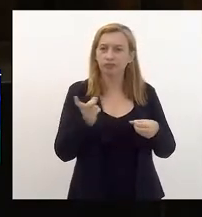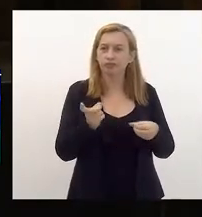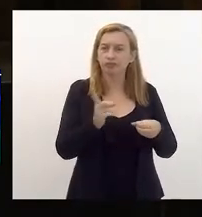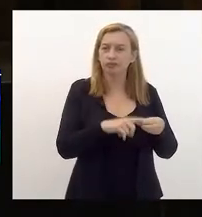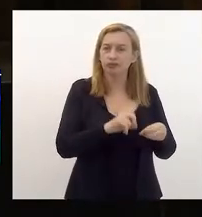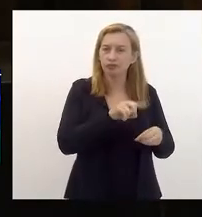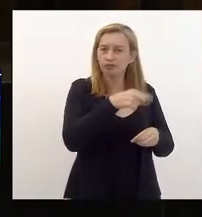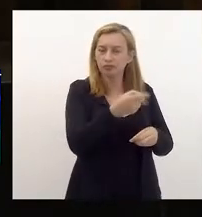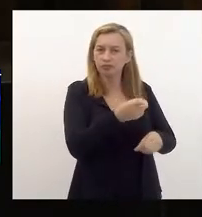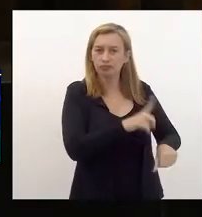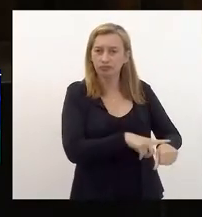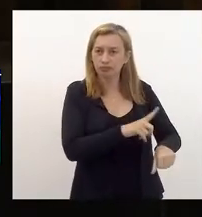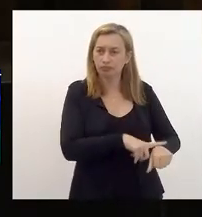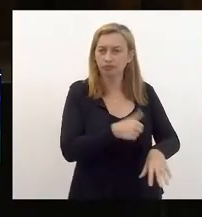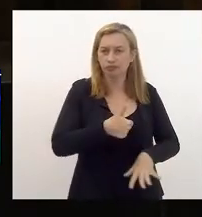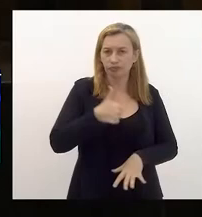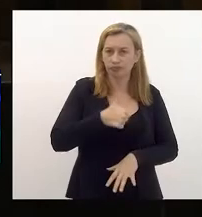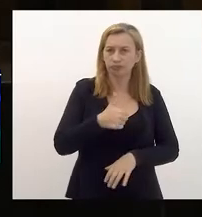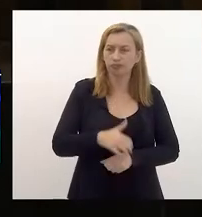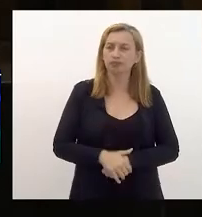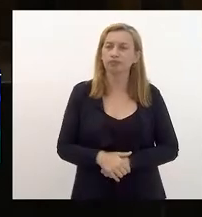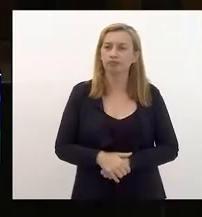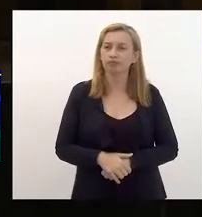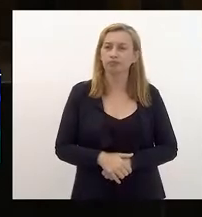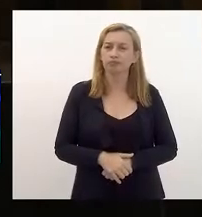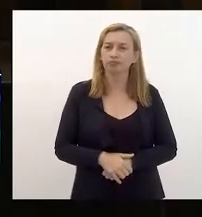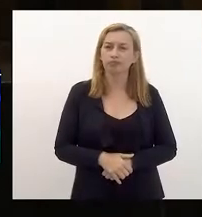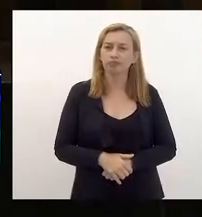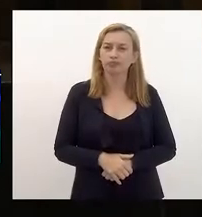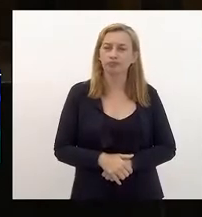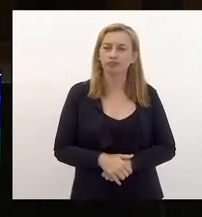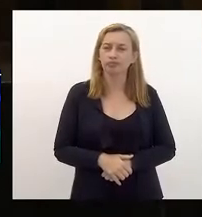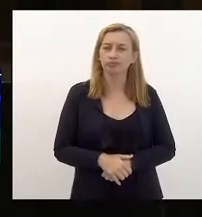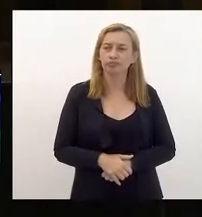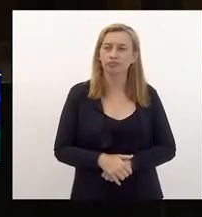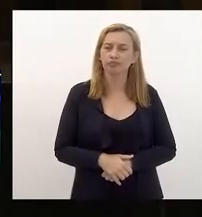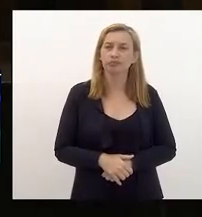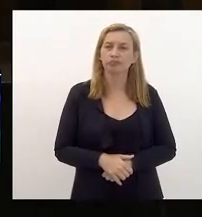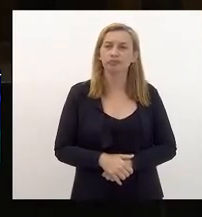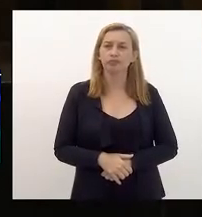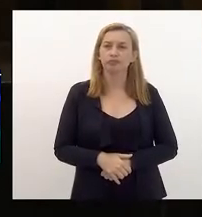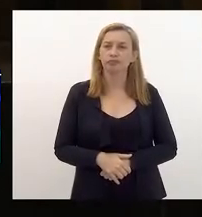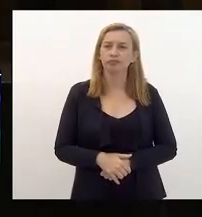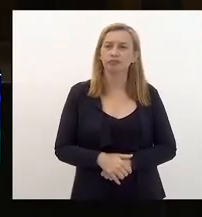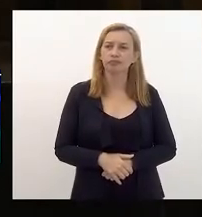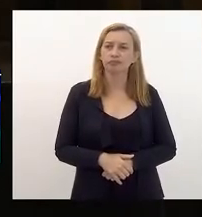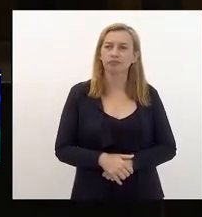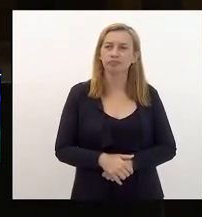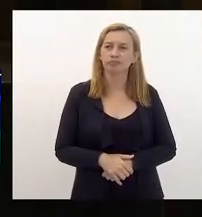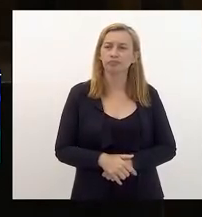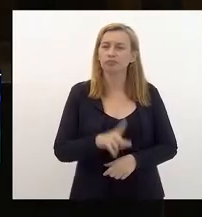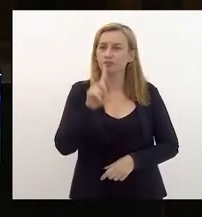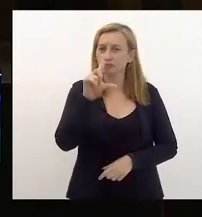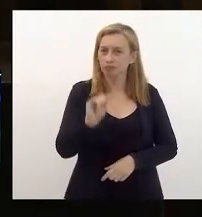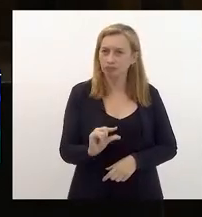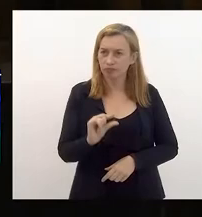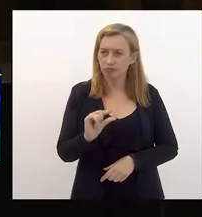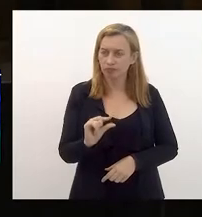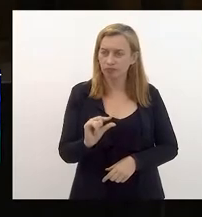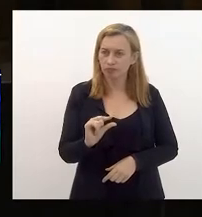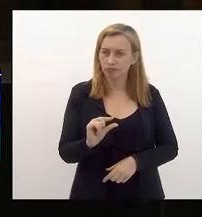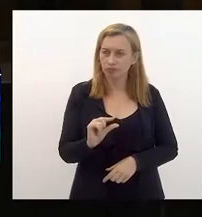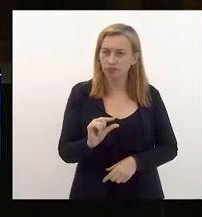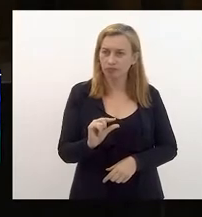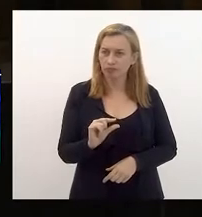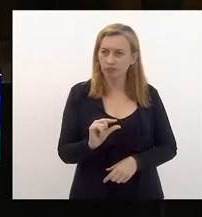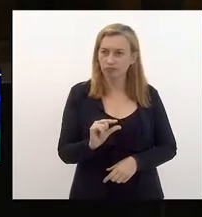oportunidade. Em primeiro lugar, essa contradição, quero fechar esse raciocínio, onde há uma redução nos recursos